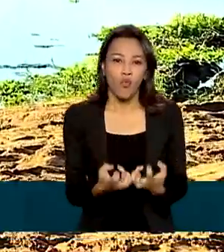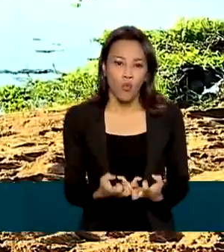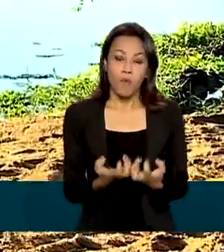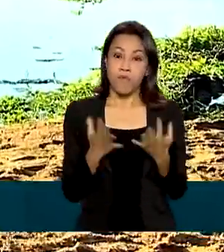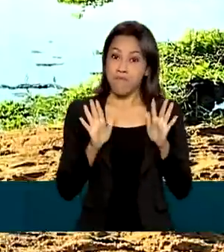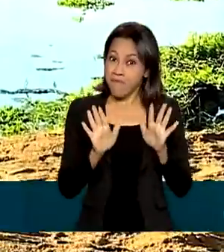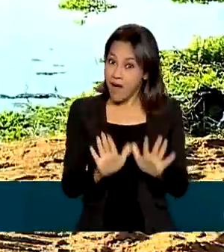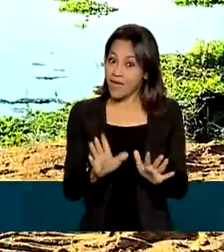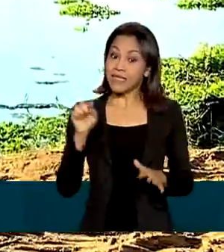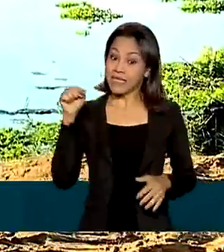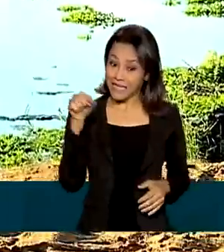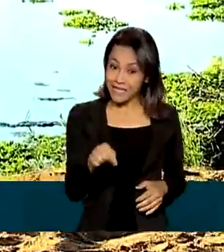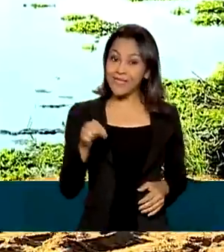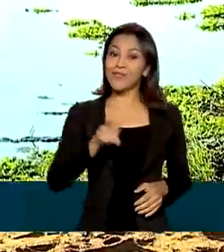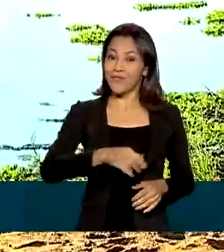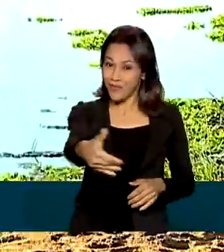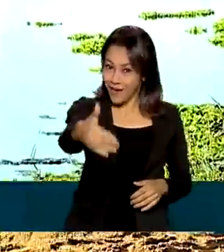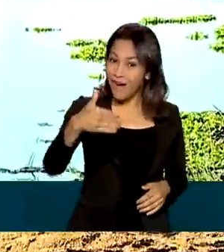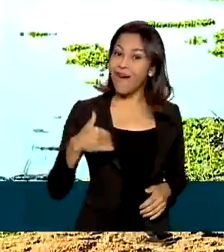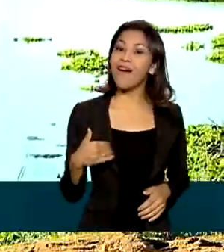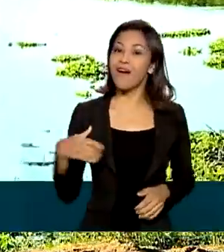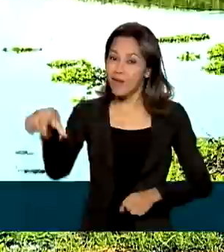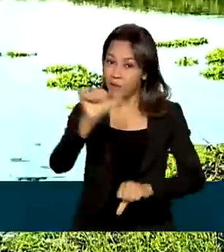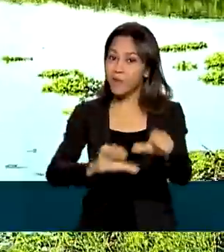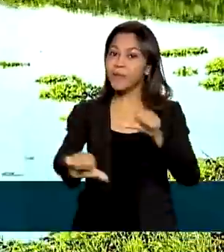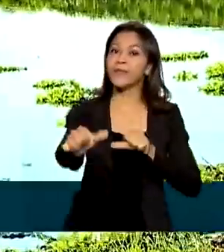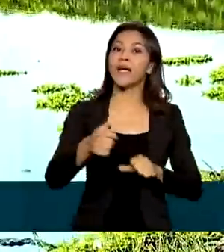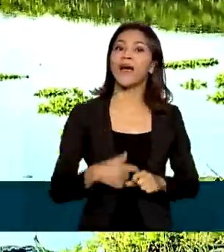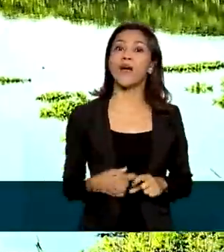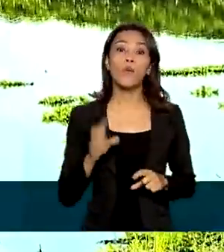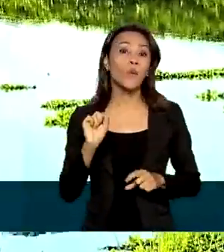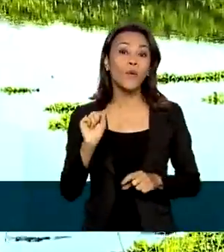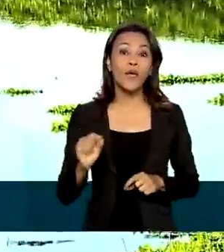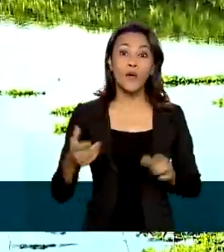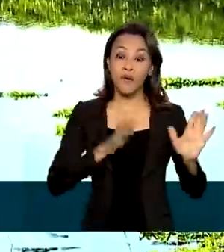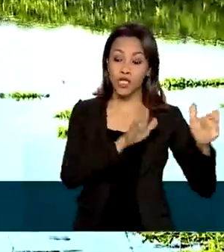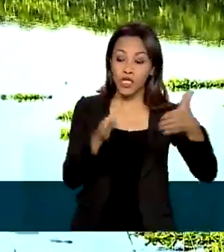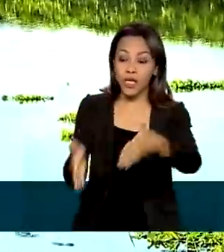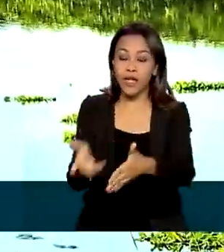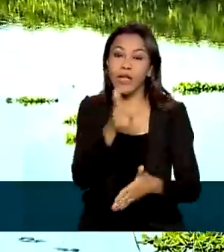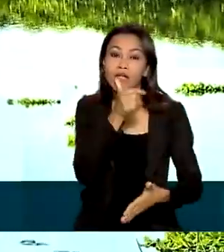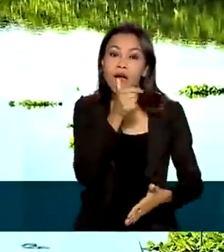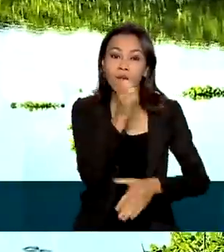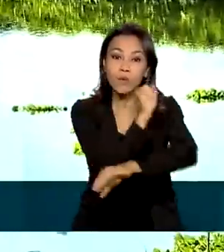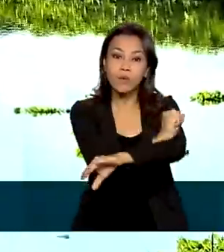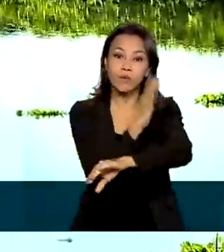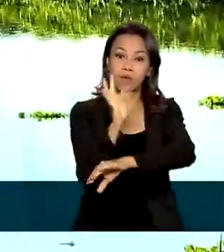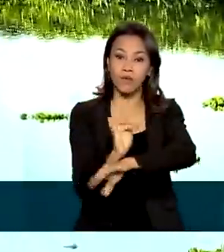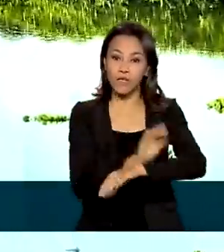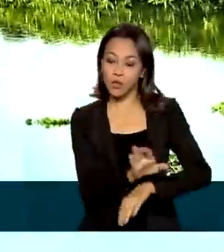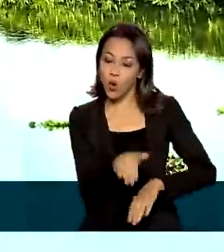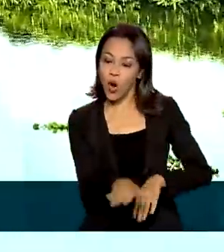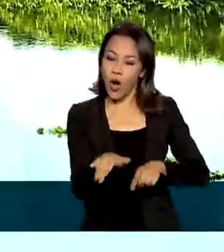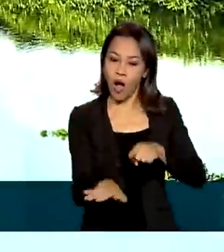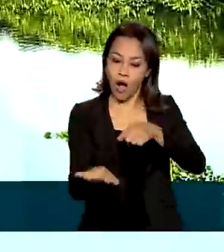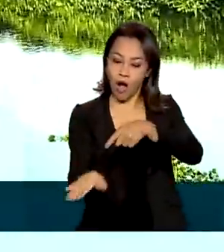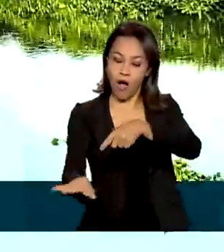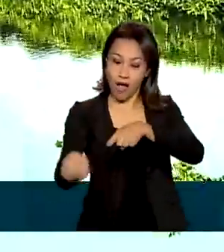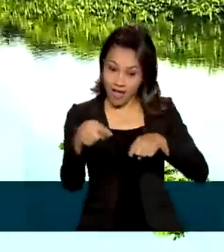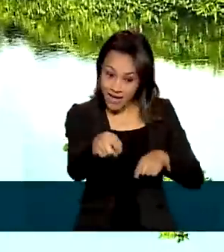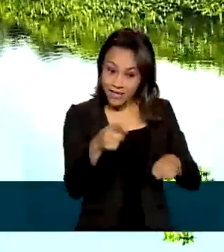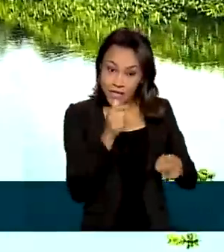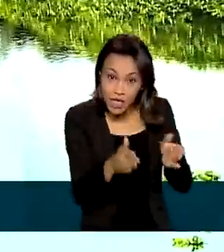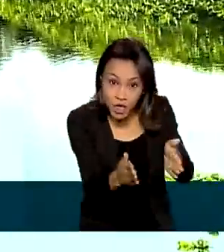essa realidade está prestes a mudar. Com a chegada das águas da integração do Rio São Francisco, o Rio